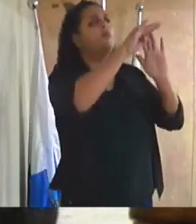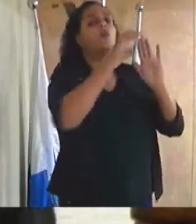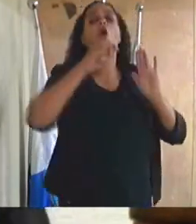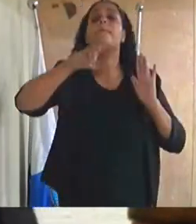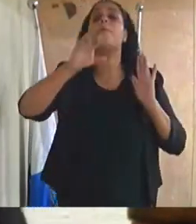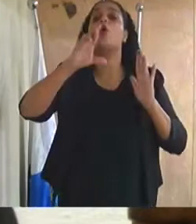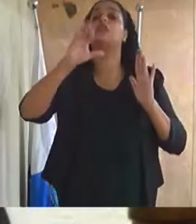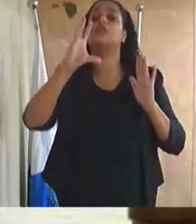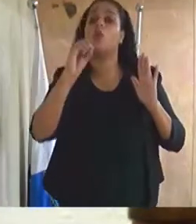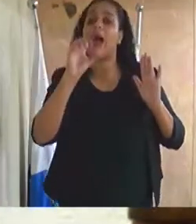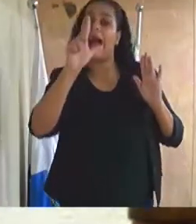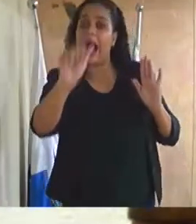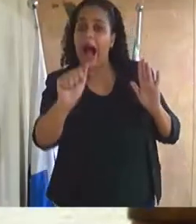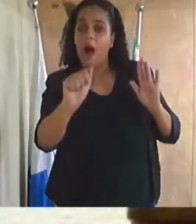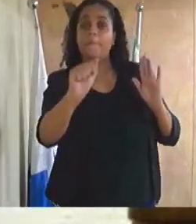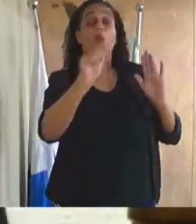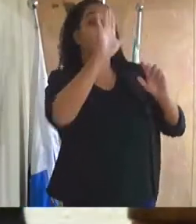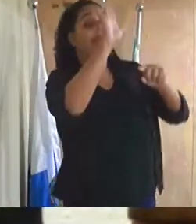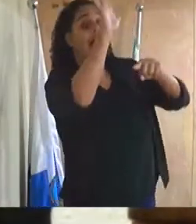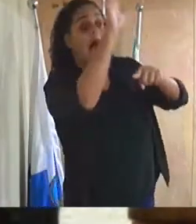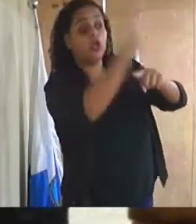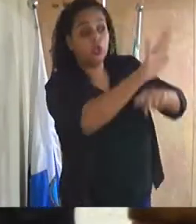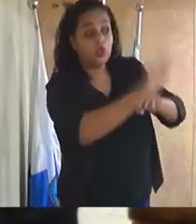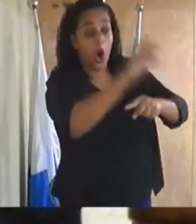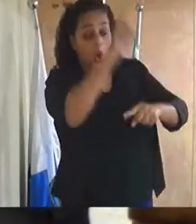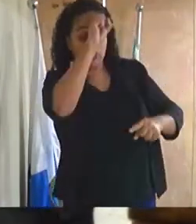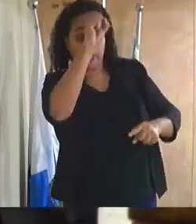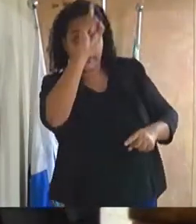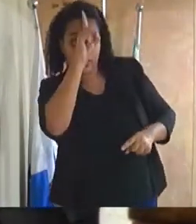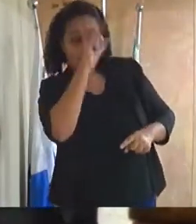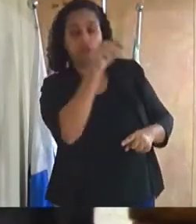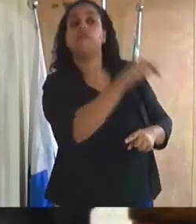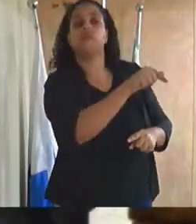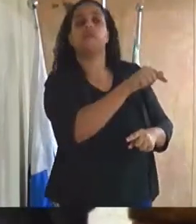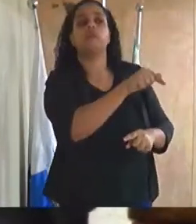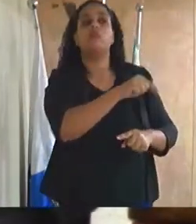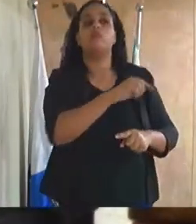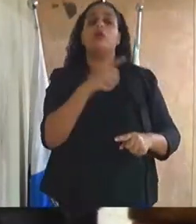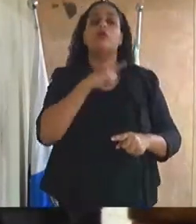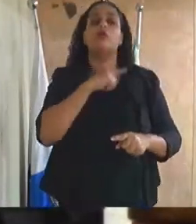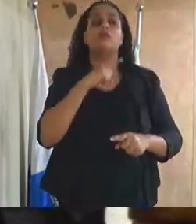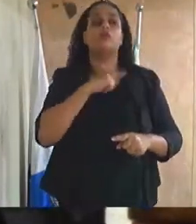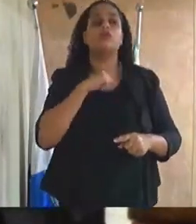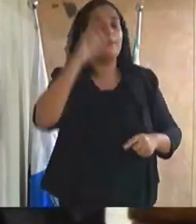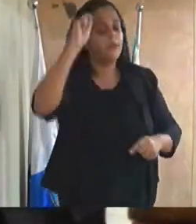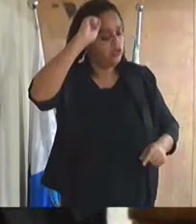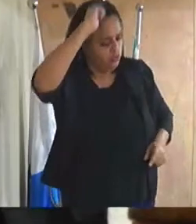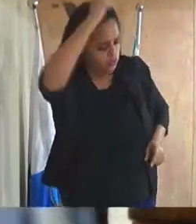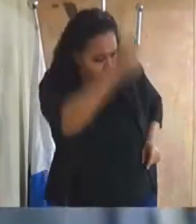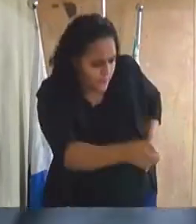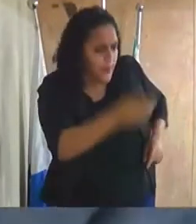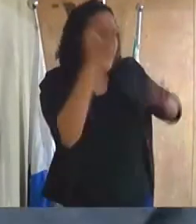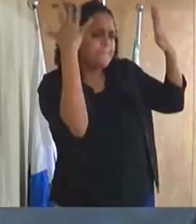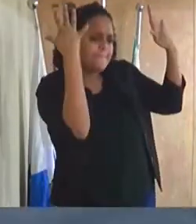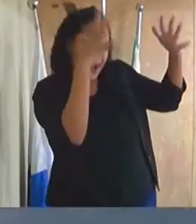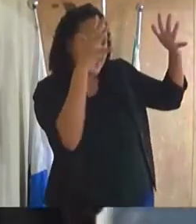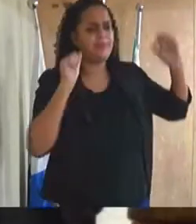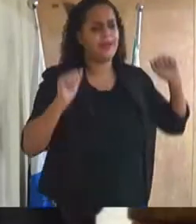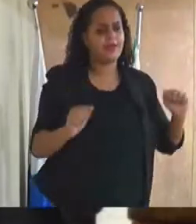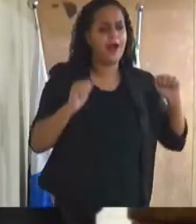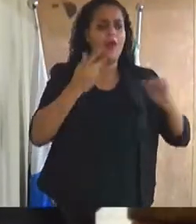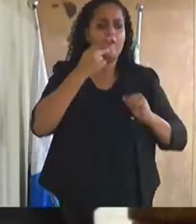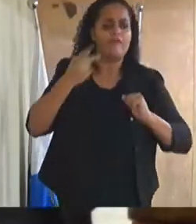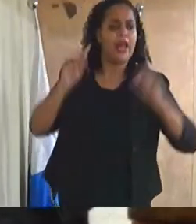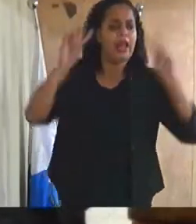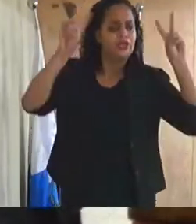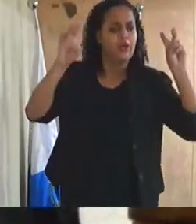Carmo benefício para a nossa cidade e aí nós temos que tirar o chapéu e falar em saúde